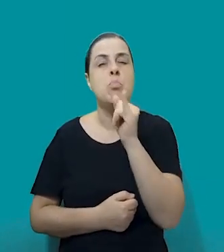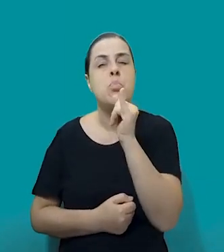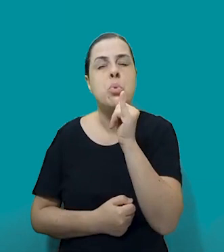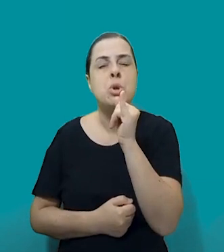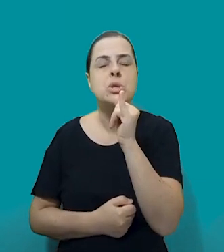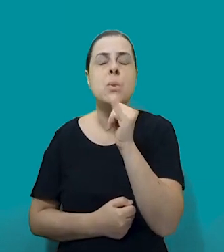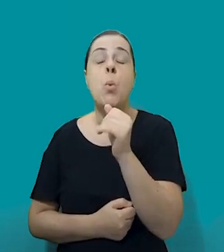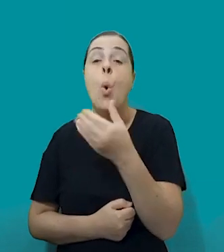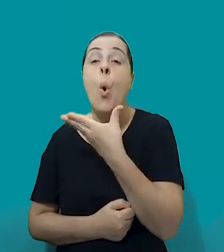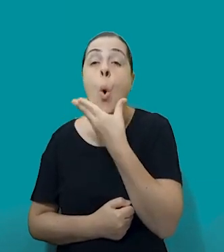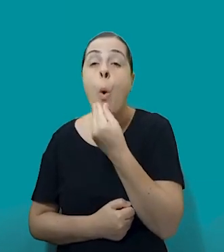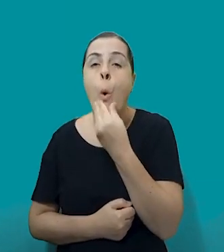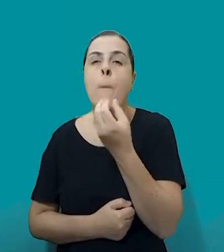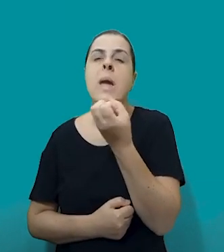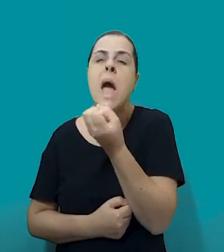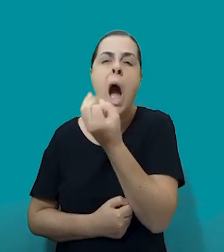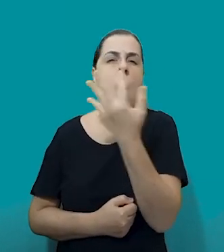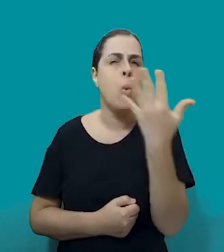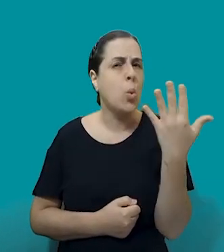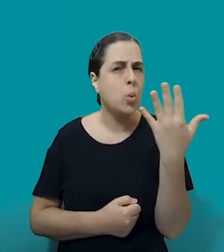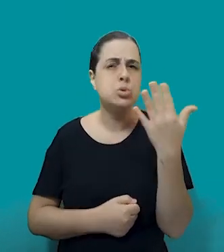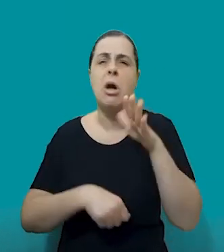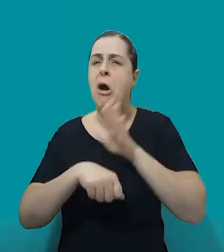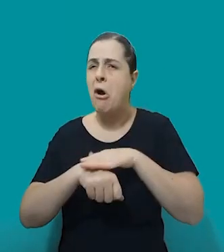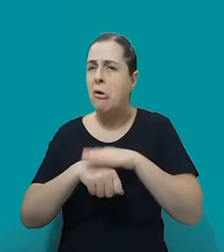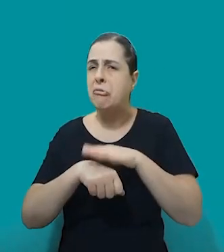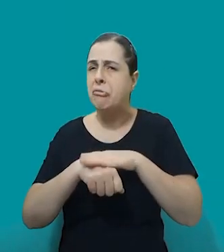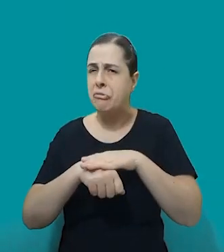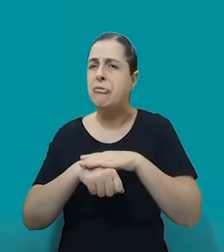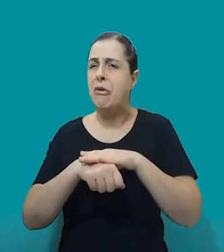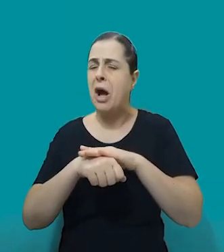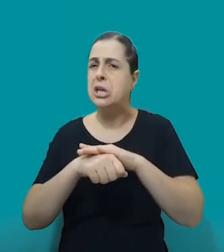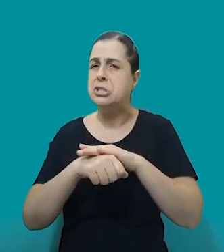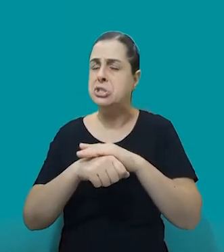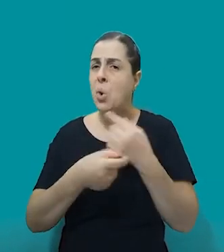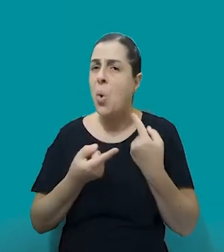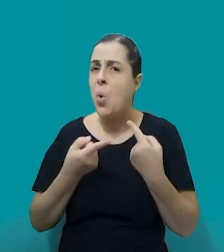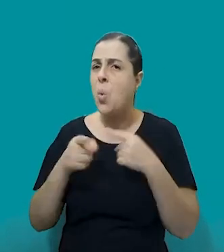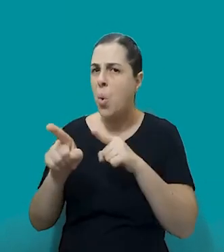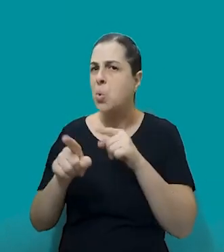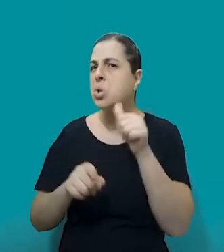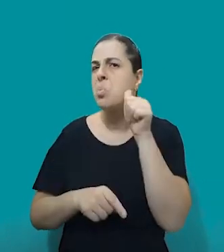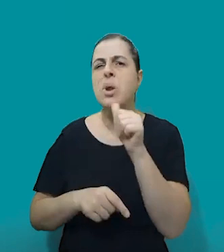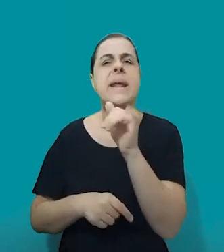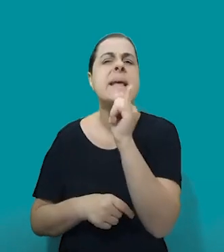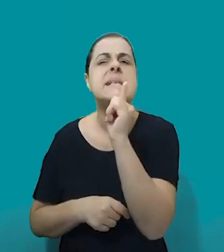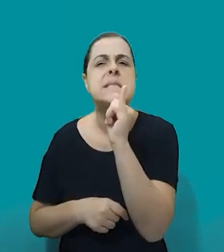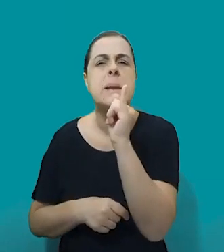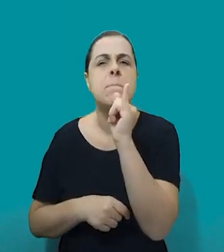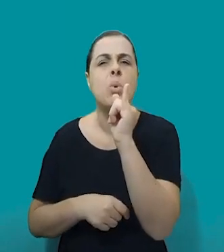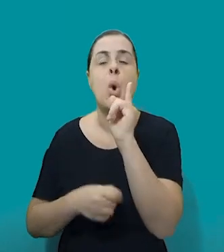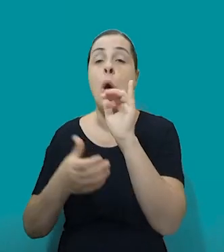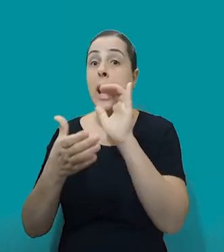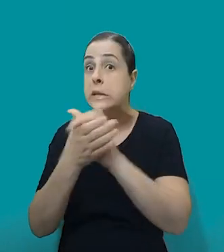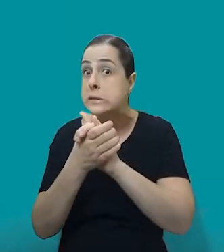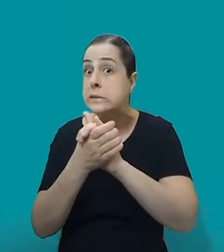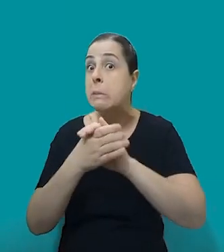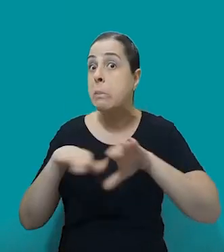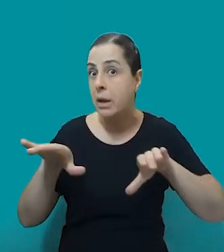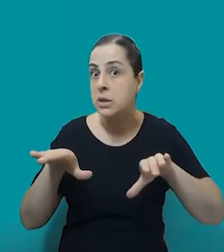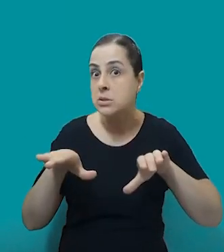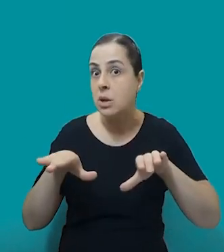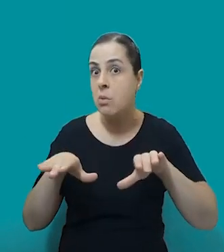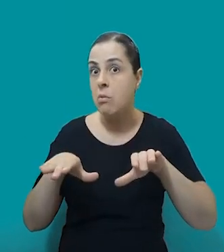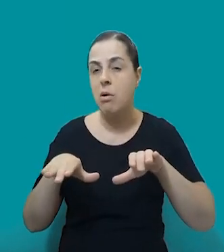exemplo, promovem inúmeras ações contra mulheres no momento da separação. Então, normalmente, o homem é o